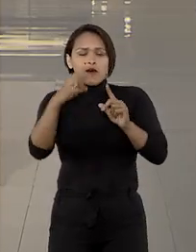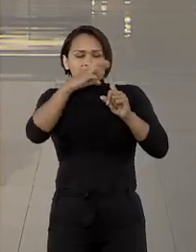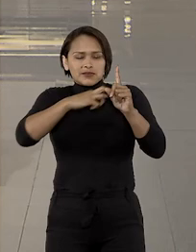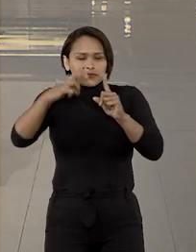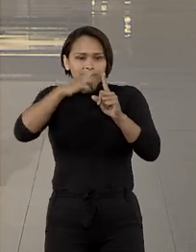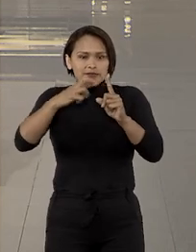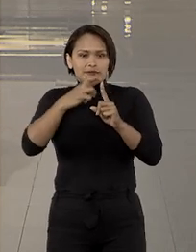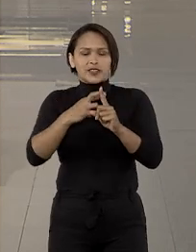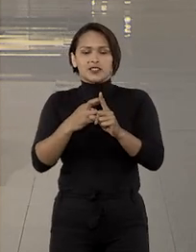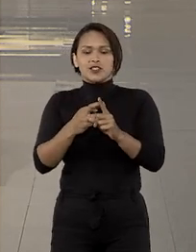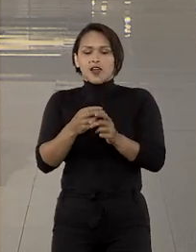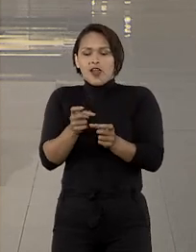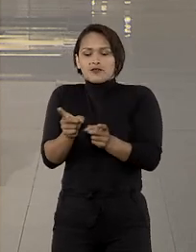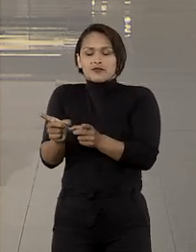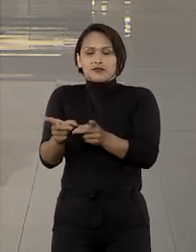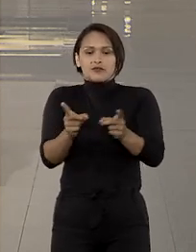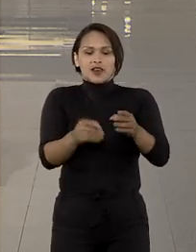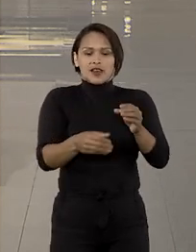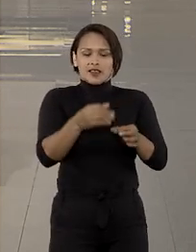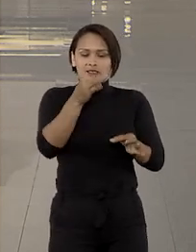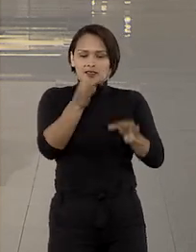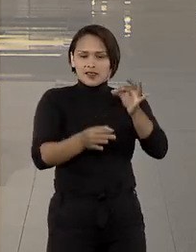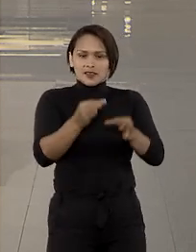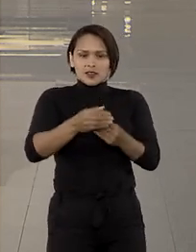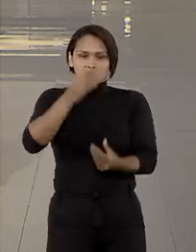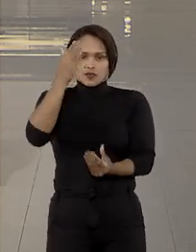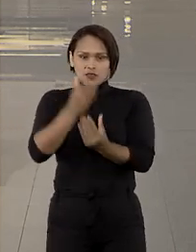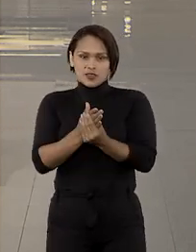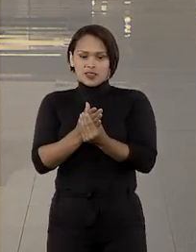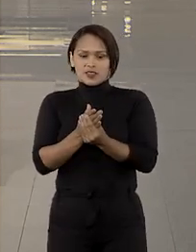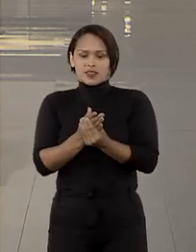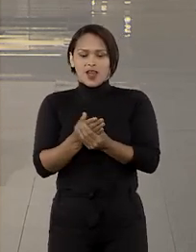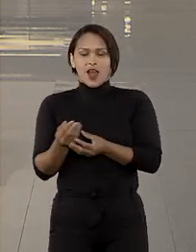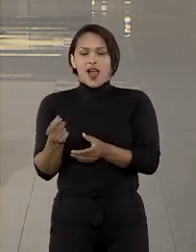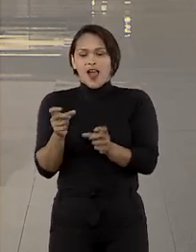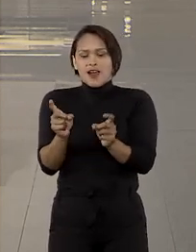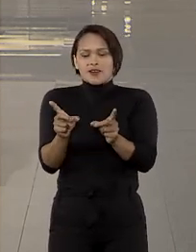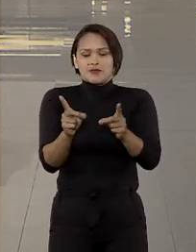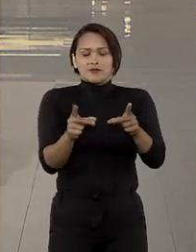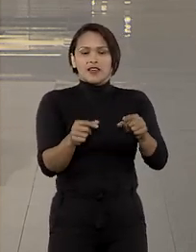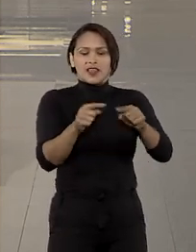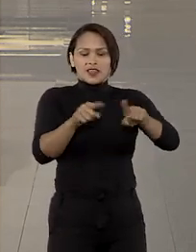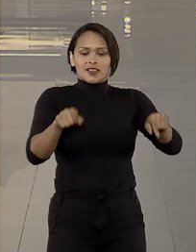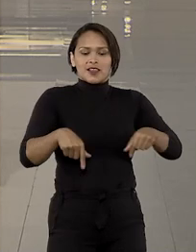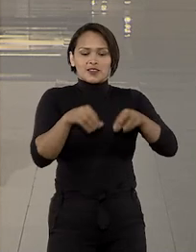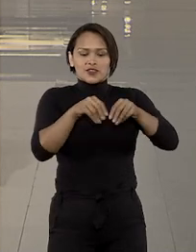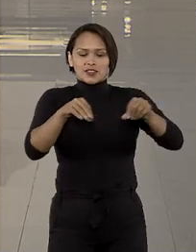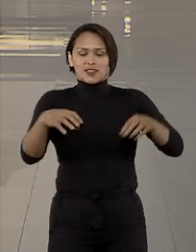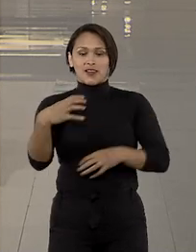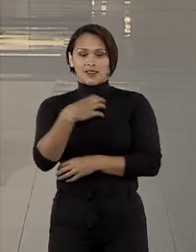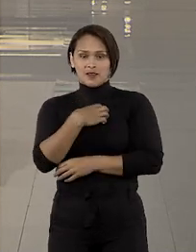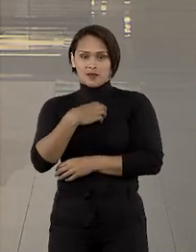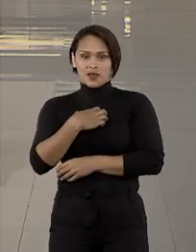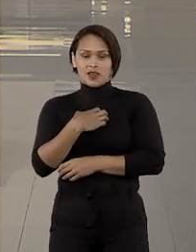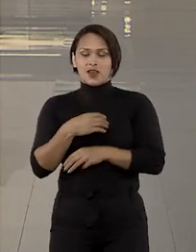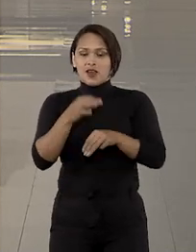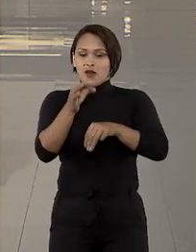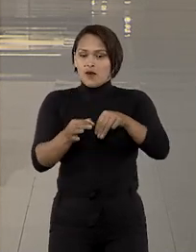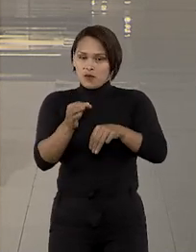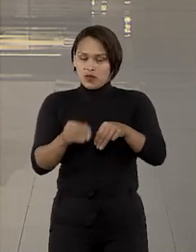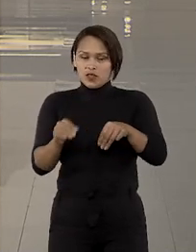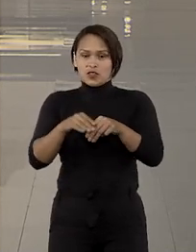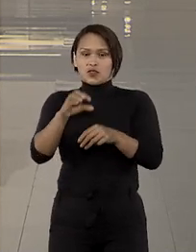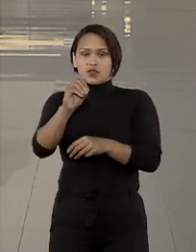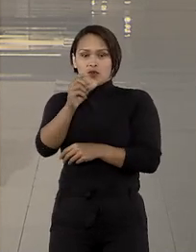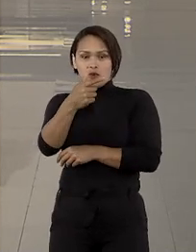investiga esquema de venda de decisões judiciais relativas à grilagem de terras no oeste baiano, o ministro do Superior Tribunal de